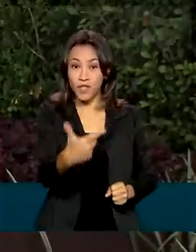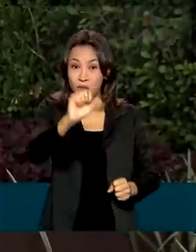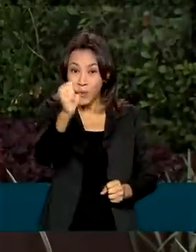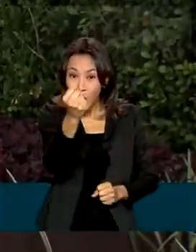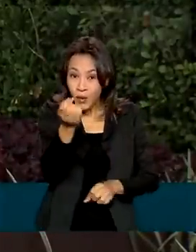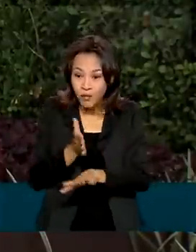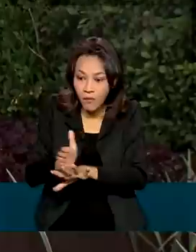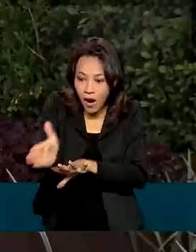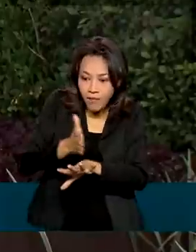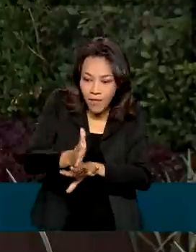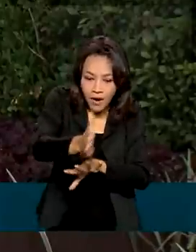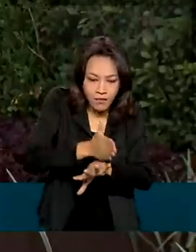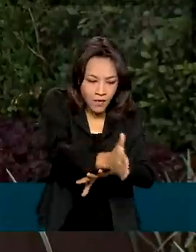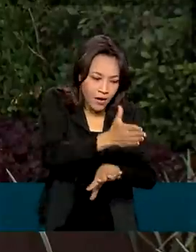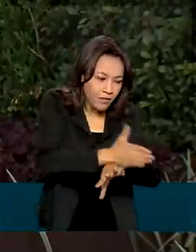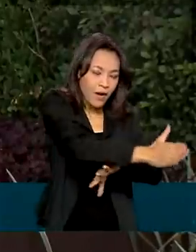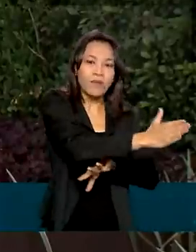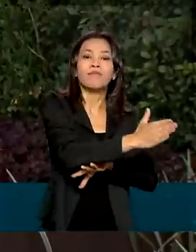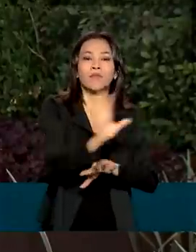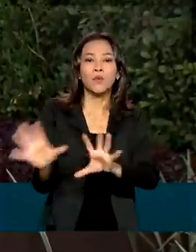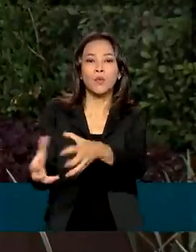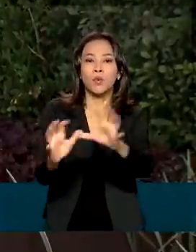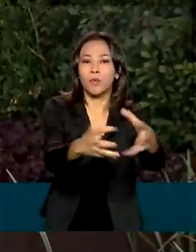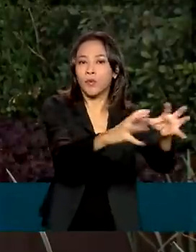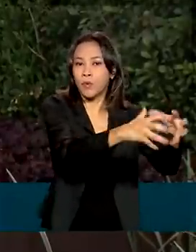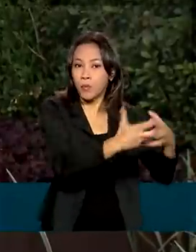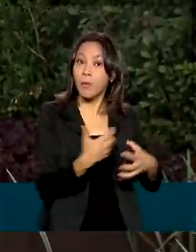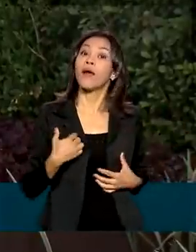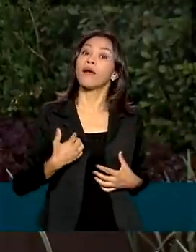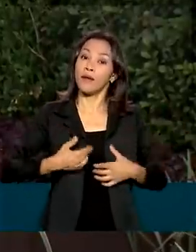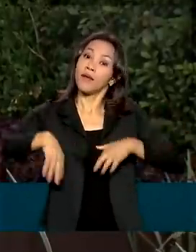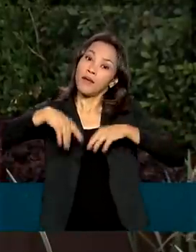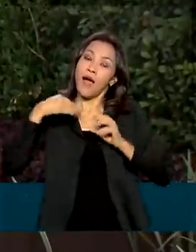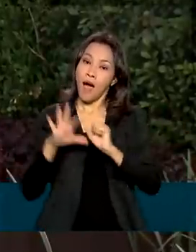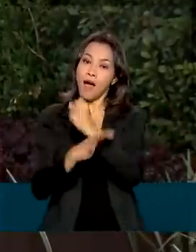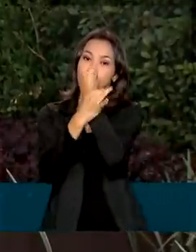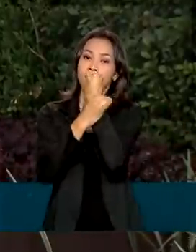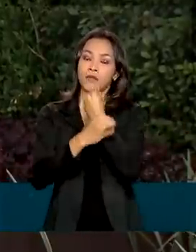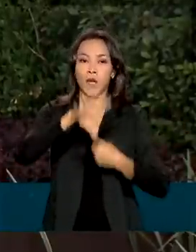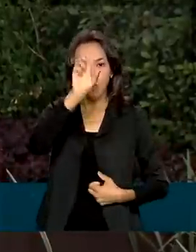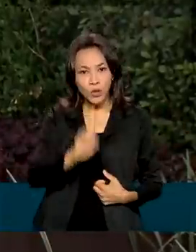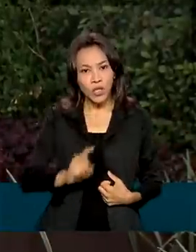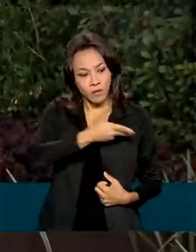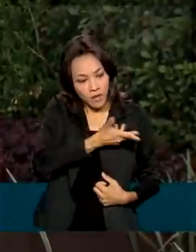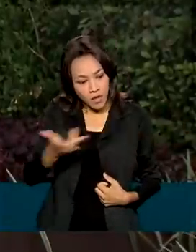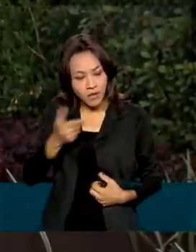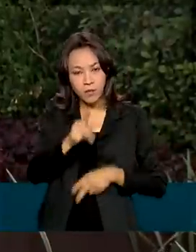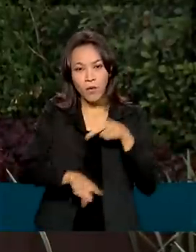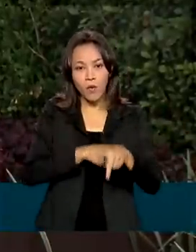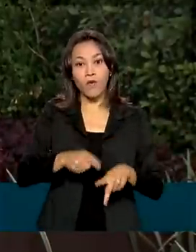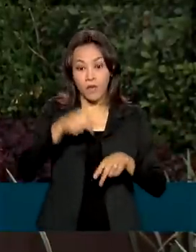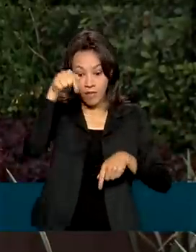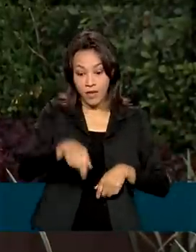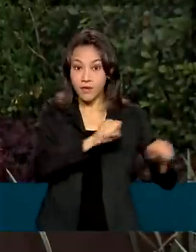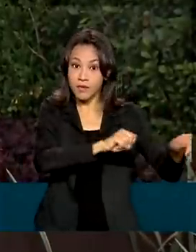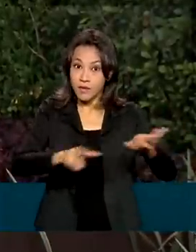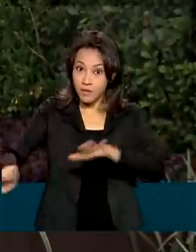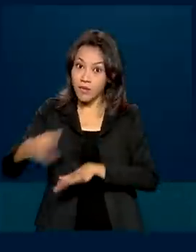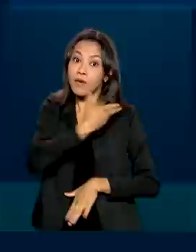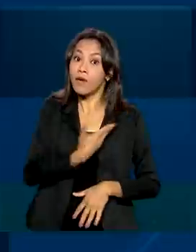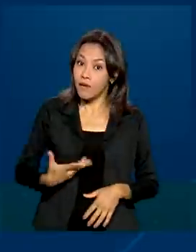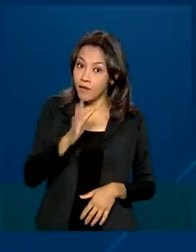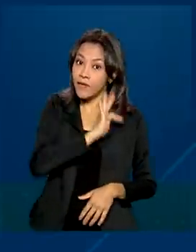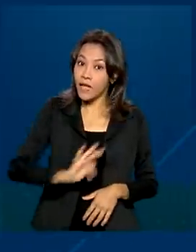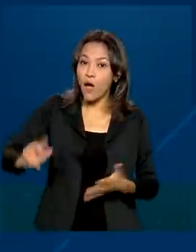representam esses povos. E para garantir os direitos dessa população, o governo federal lançou nesta semana uma série de ações.